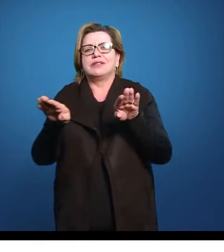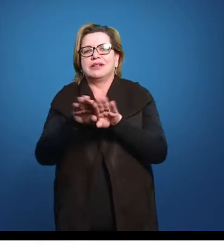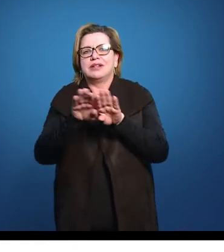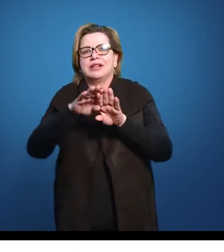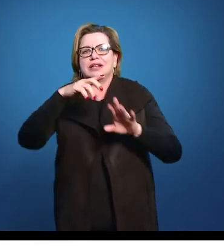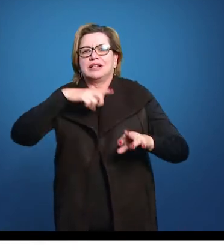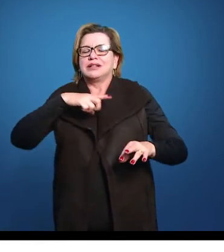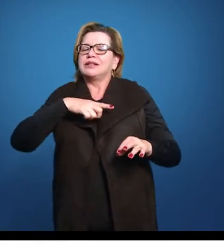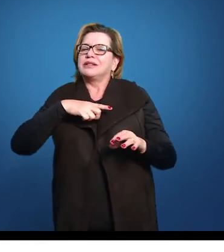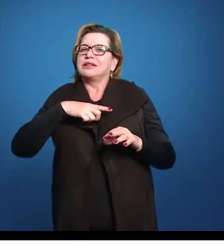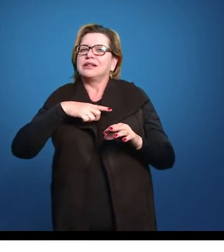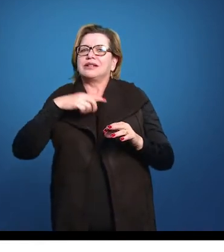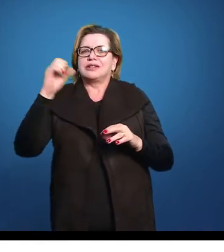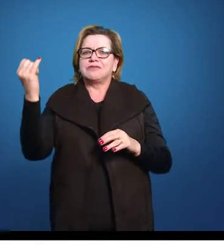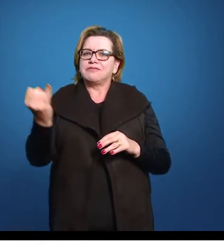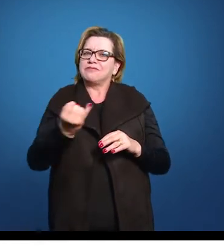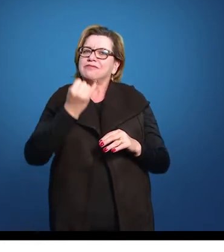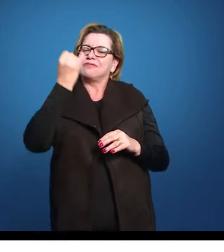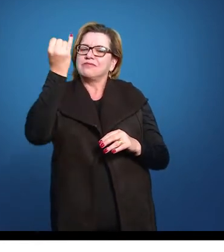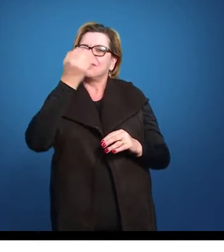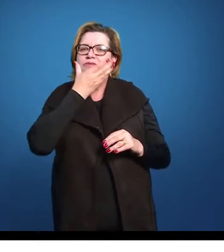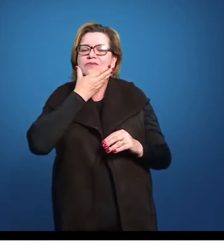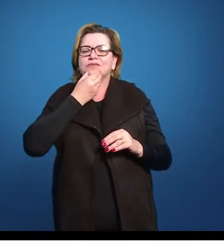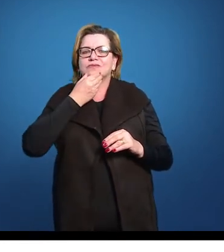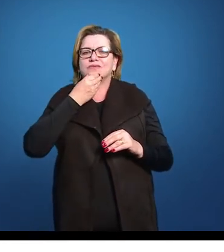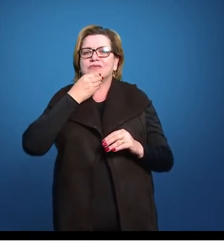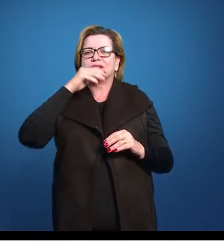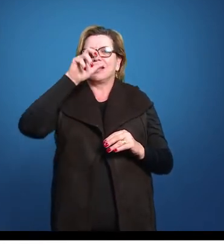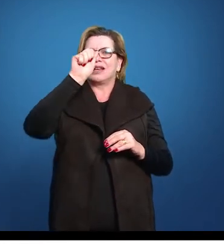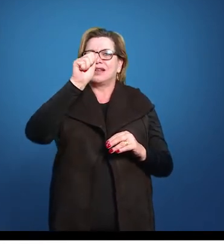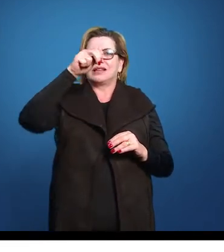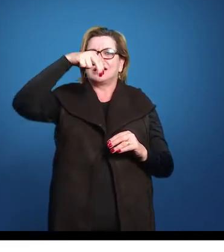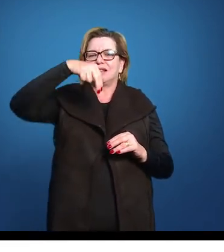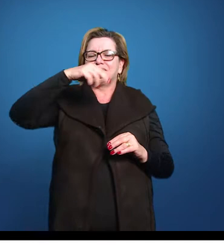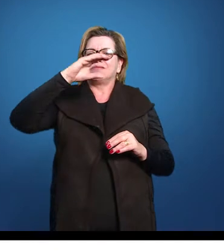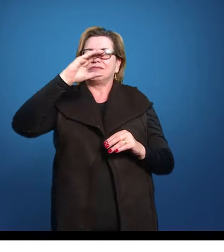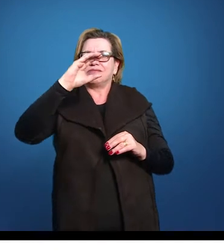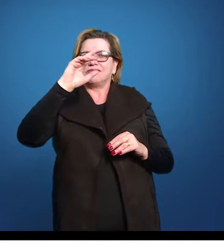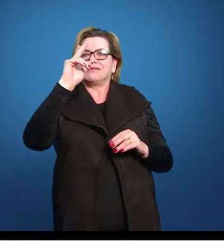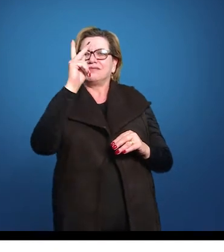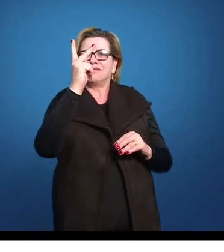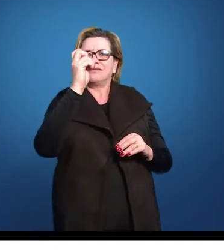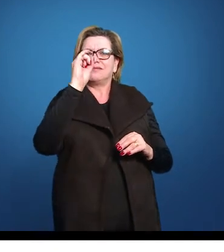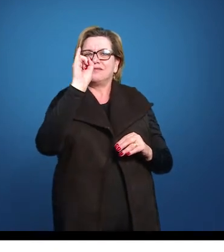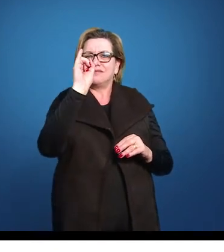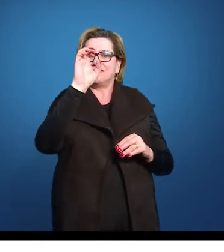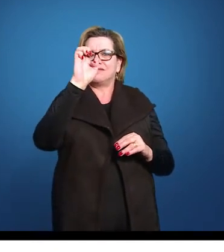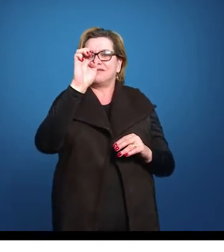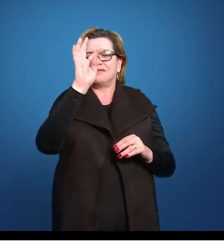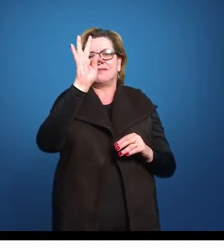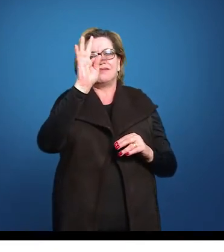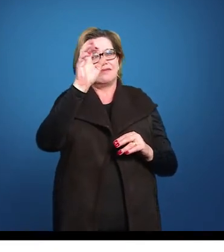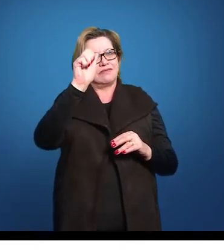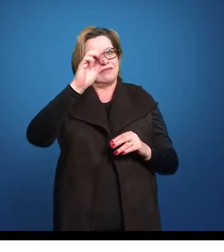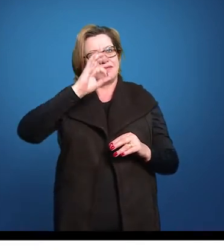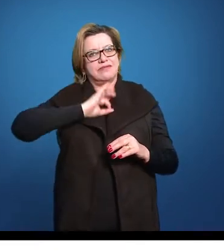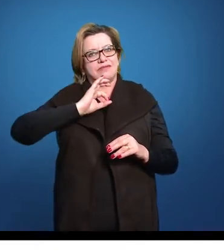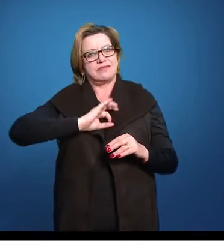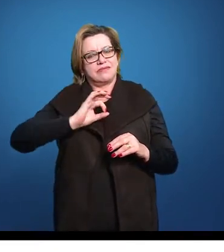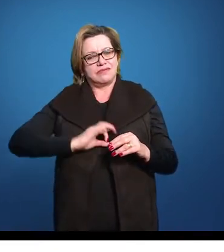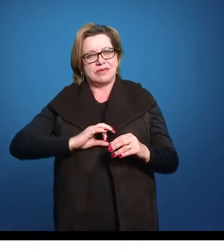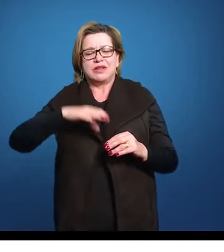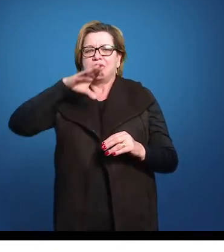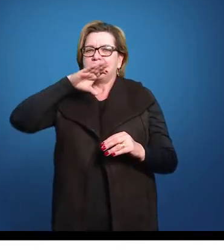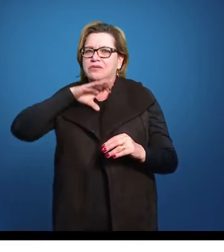vasta, vai escrever em português, em espanhol, em tupi, vai escrever em latim também, sempre com o objetivo de catequizar, de